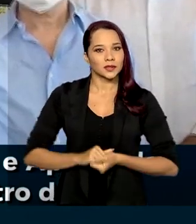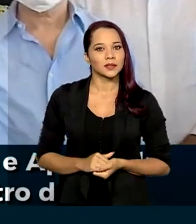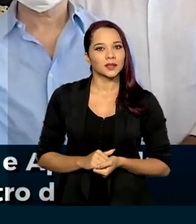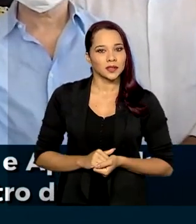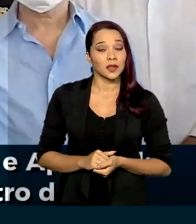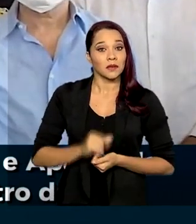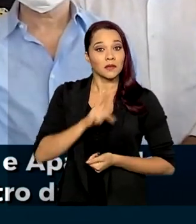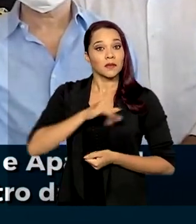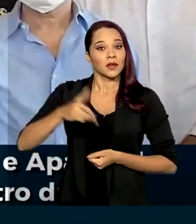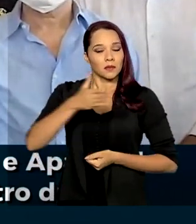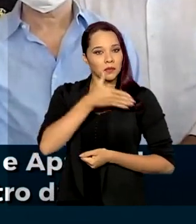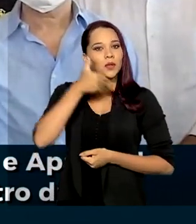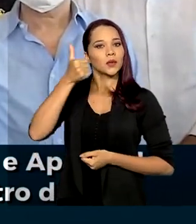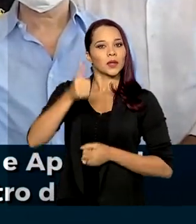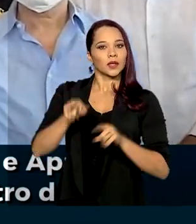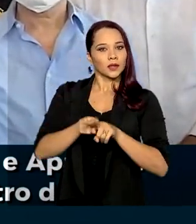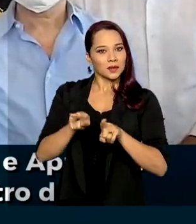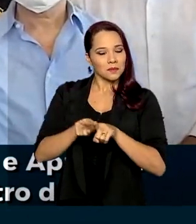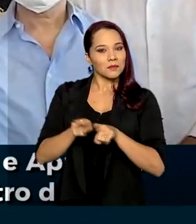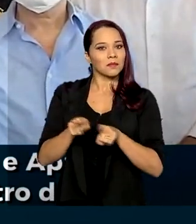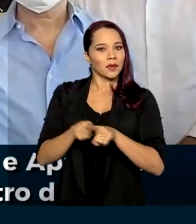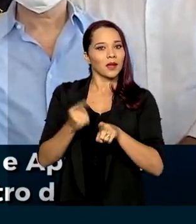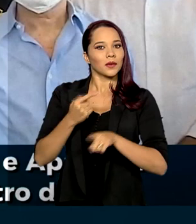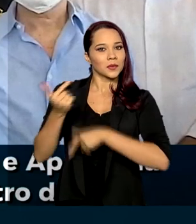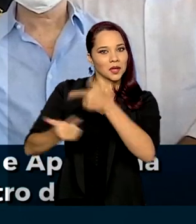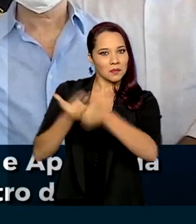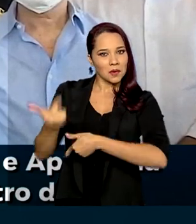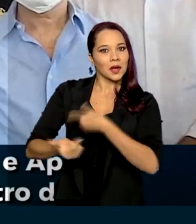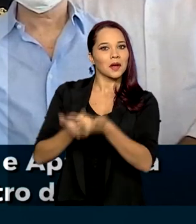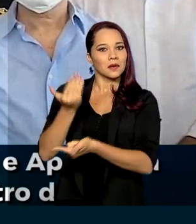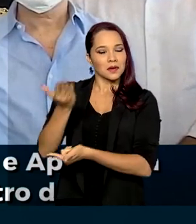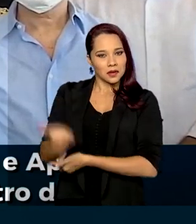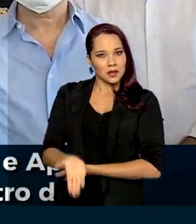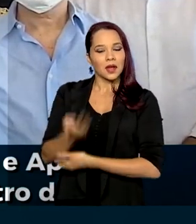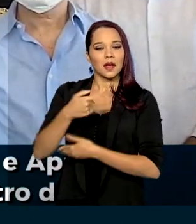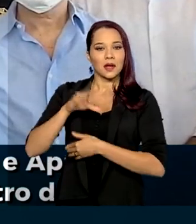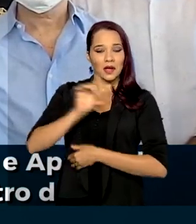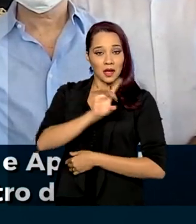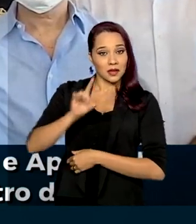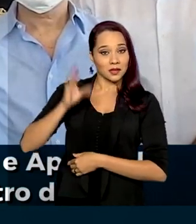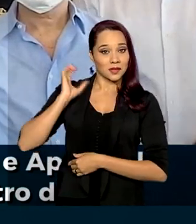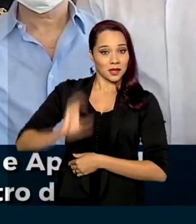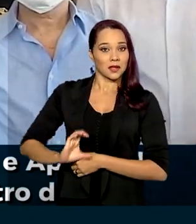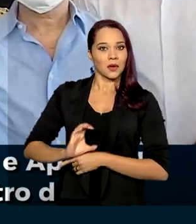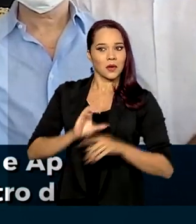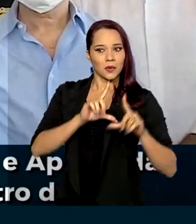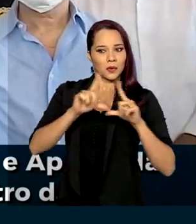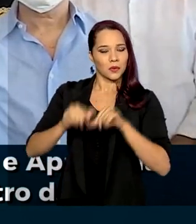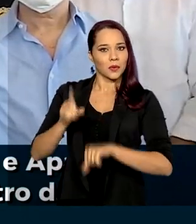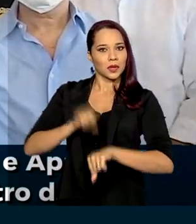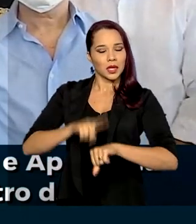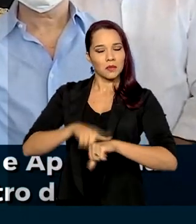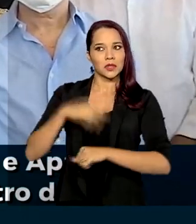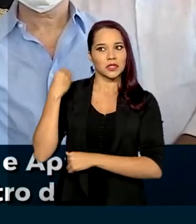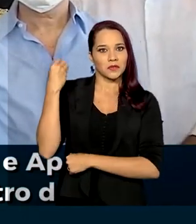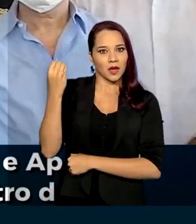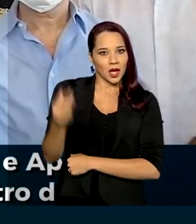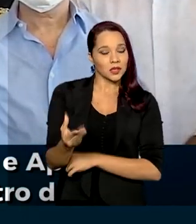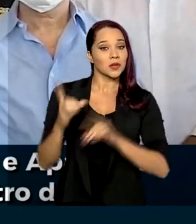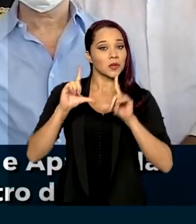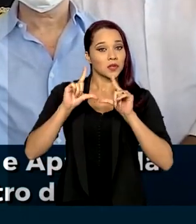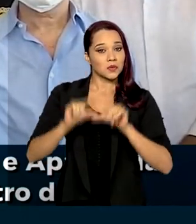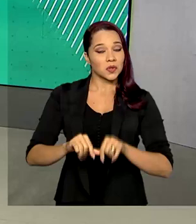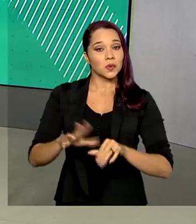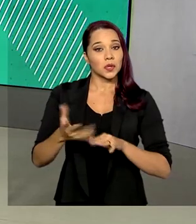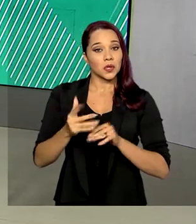Nós vamos melhorar o serviço prestado ao cidadão, diminuir o tempo de viagem, reduzir o